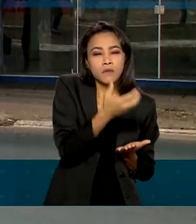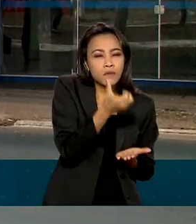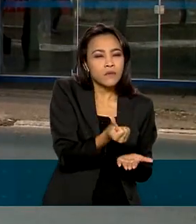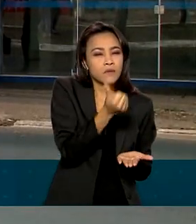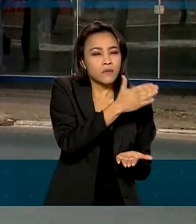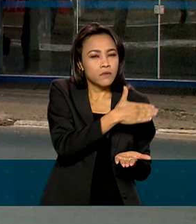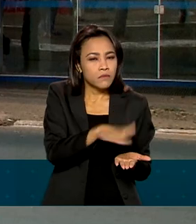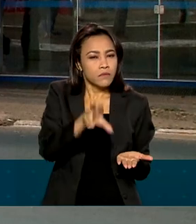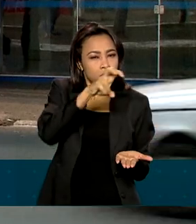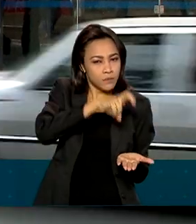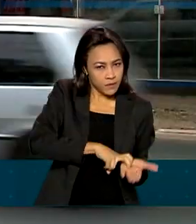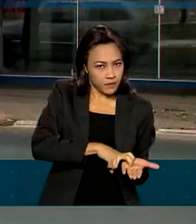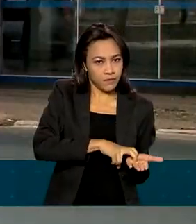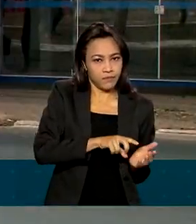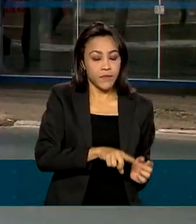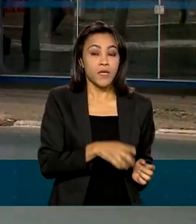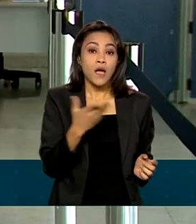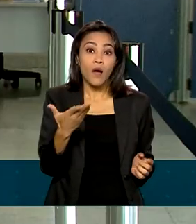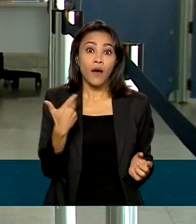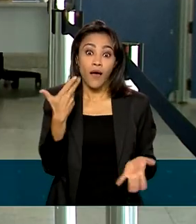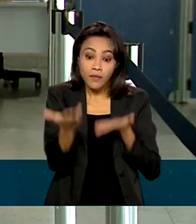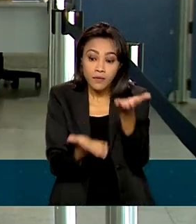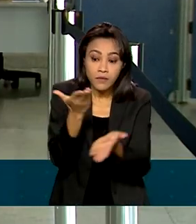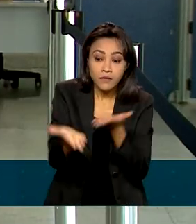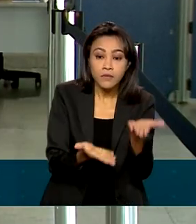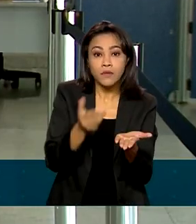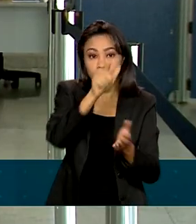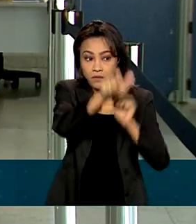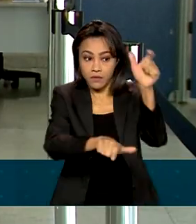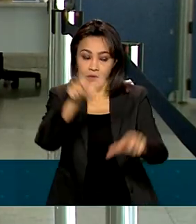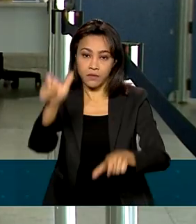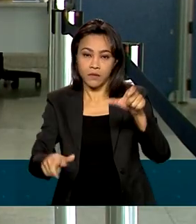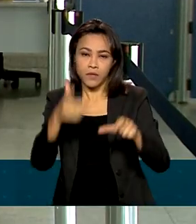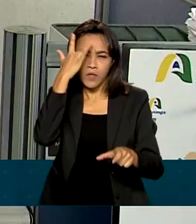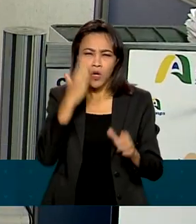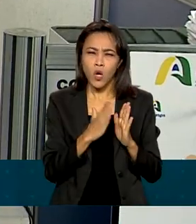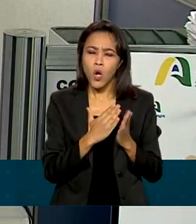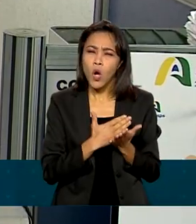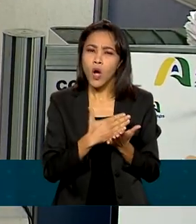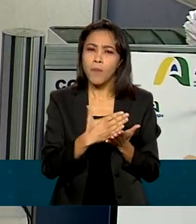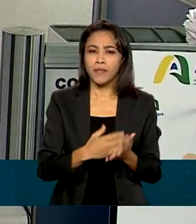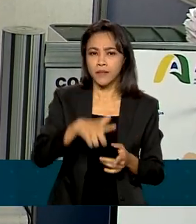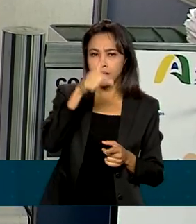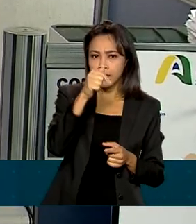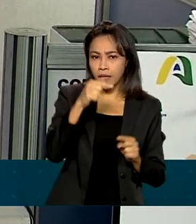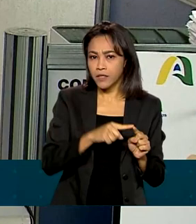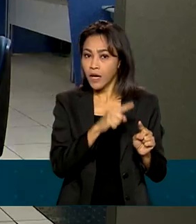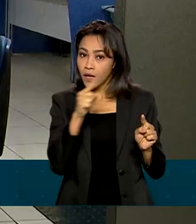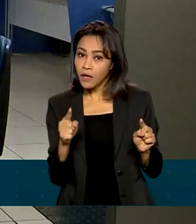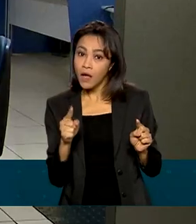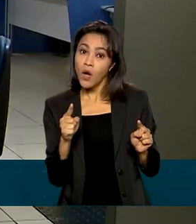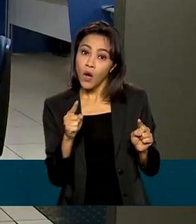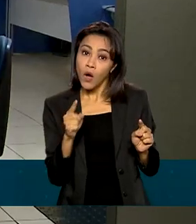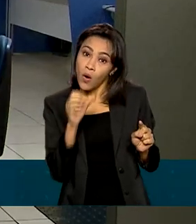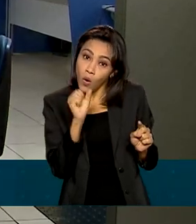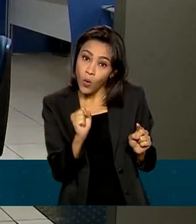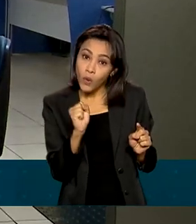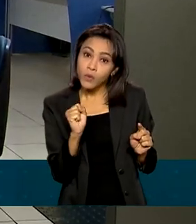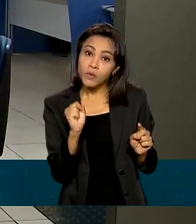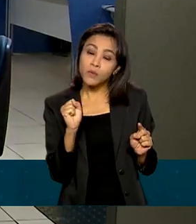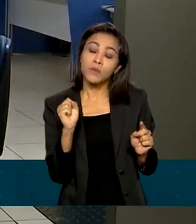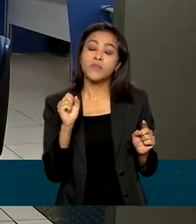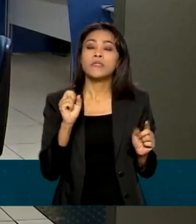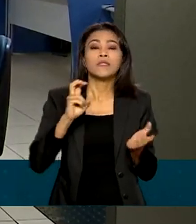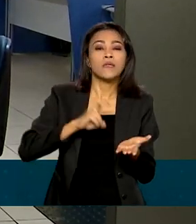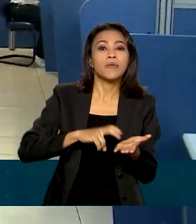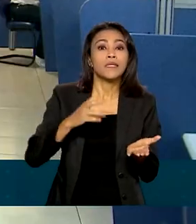manhã. Porém, o atendimento ao público em geral vai começar entre 7h e 8h da manhã, com duração de